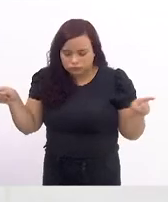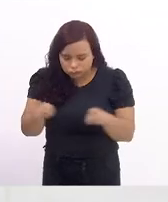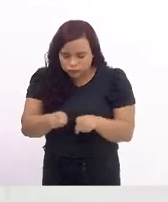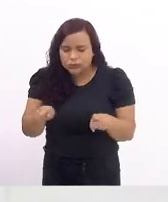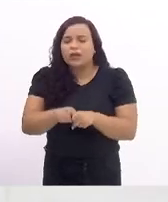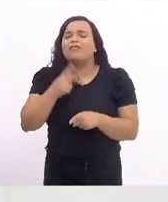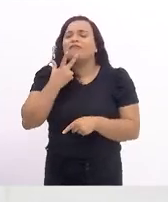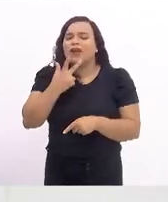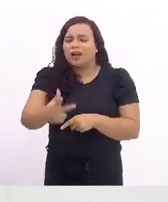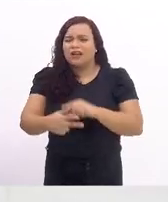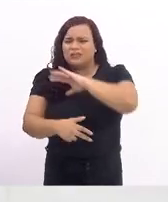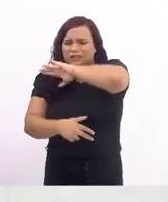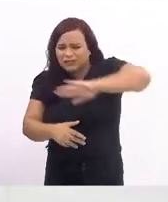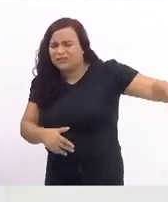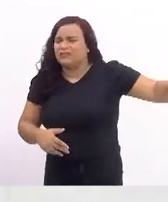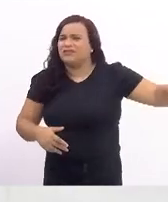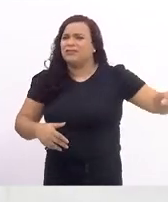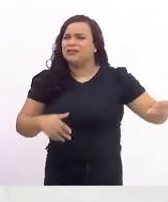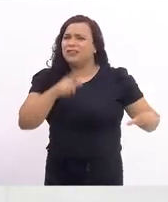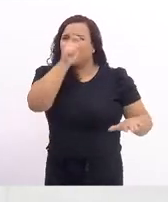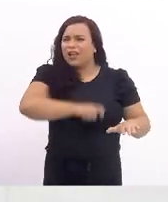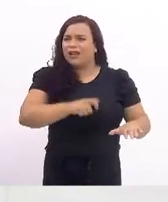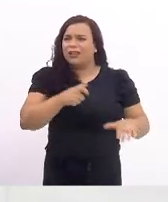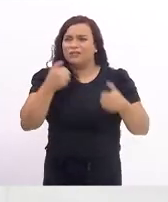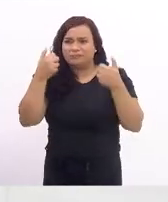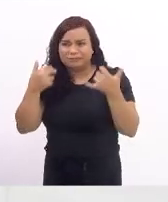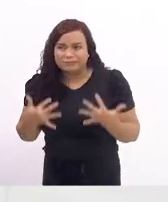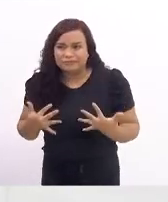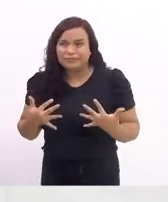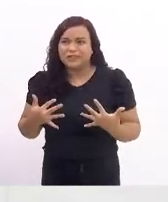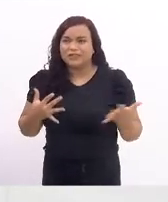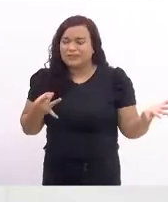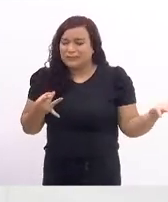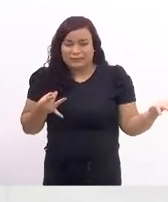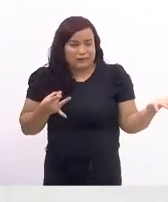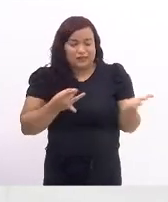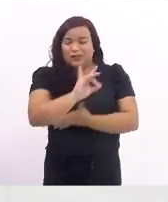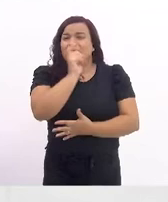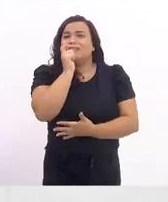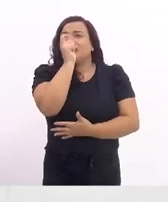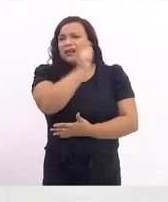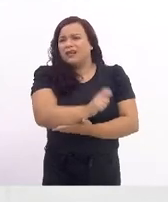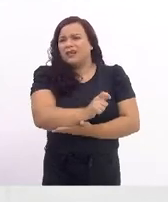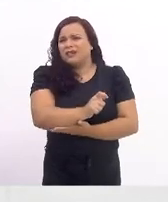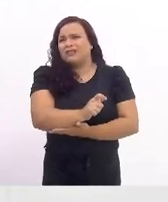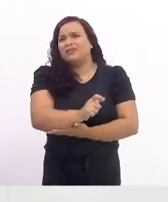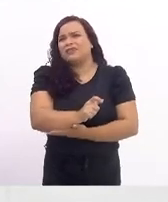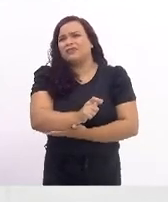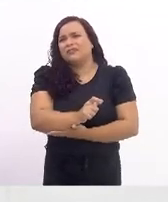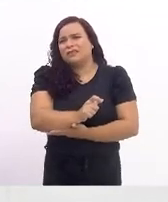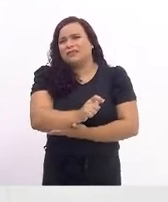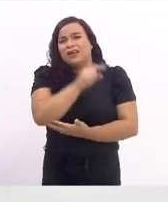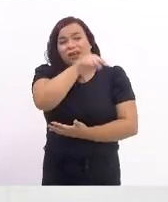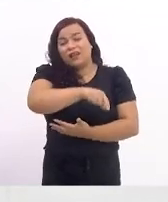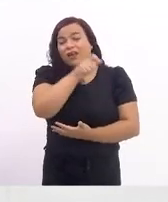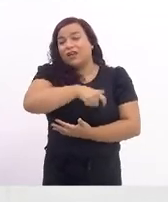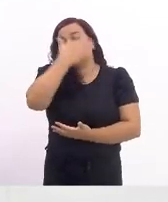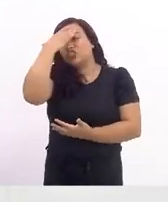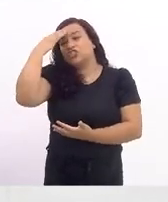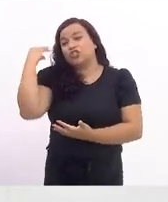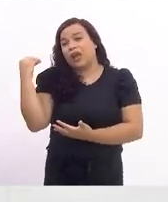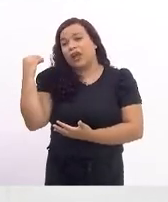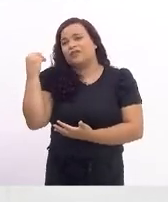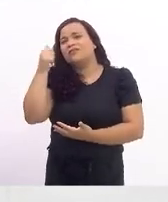e cruel desse infeliz homem que se esquece que saiu da barriga de uma mulher.